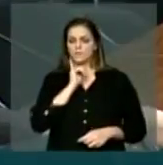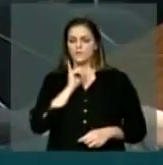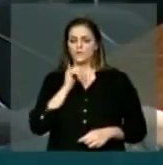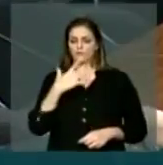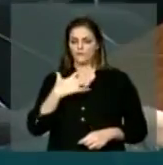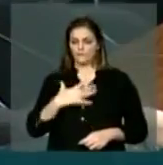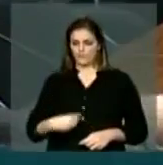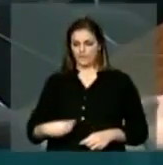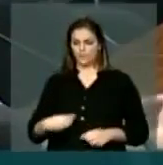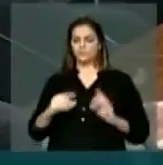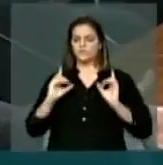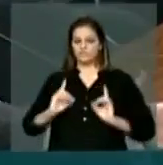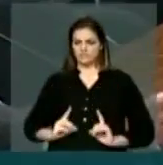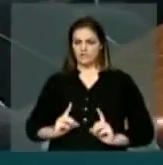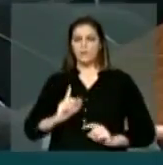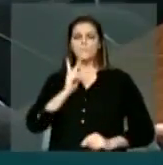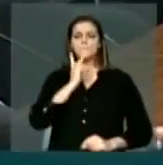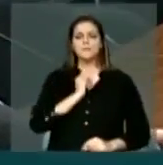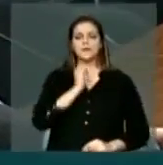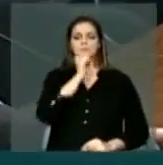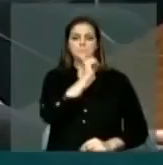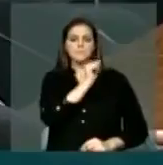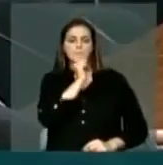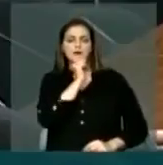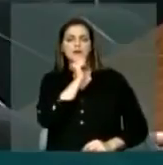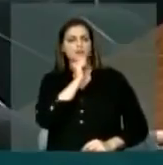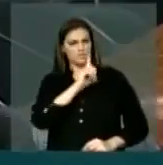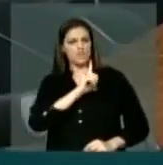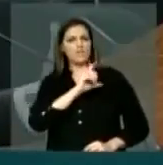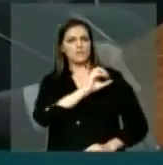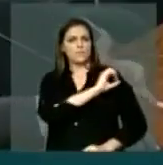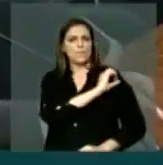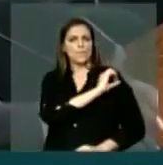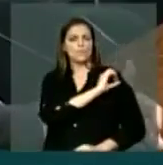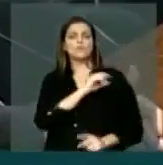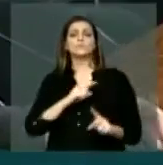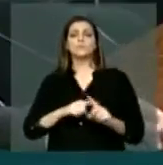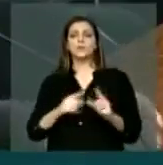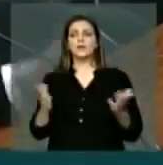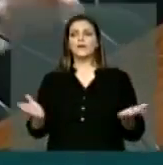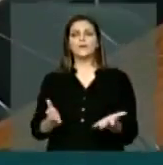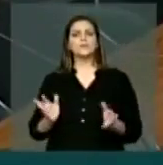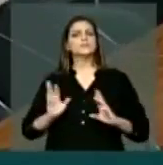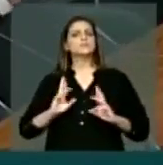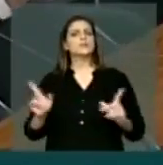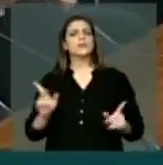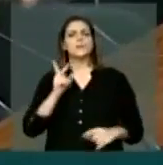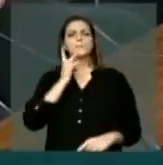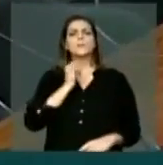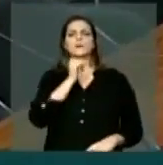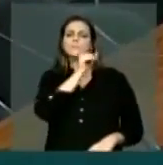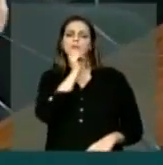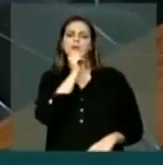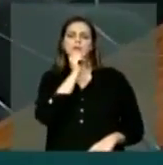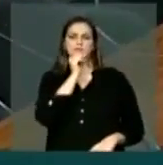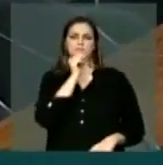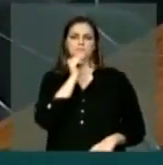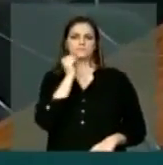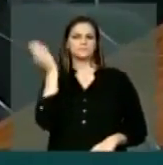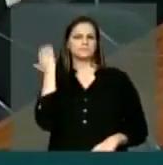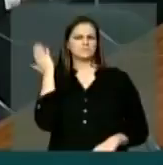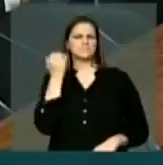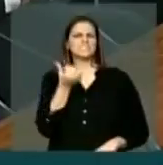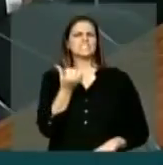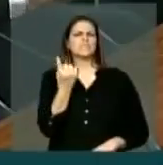Até porque a gente percebeu a mudança dos pais dos deficientes nos últimos anos. Enquanto começou as APAES, há